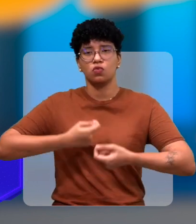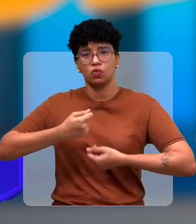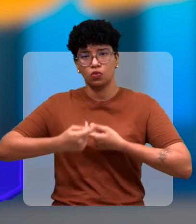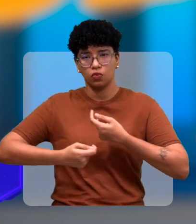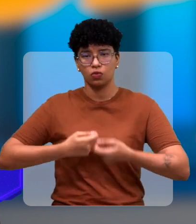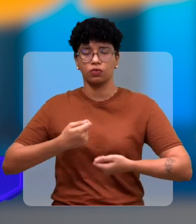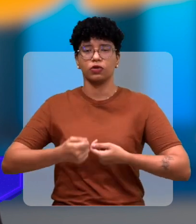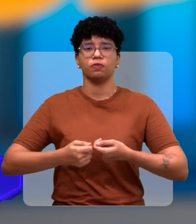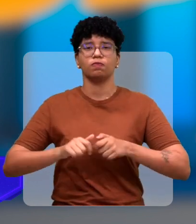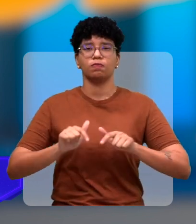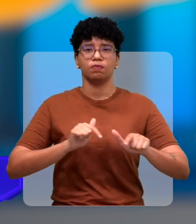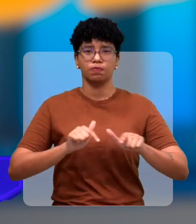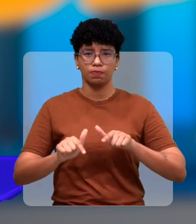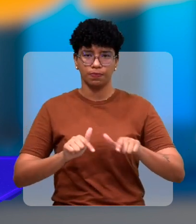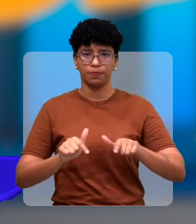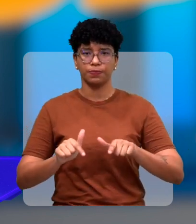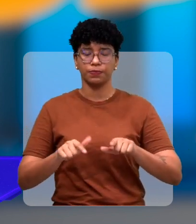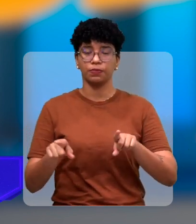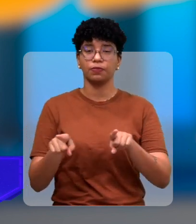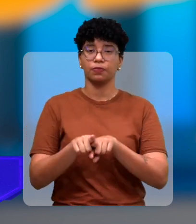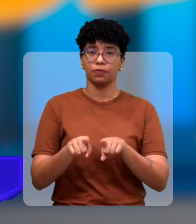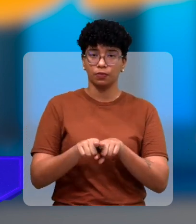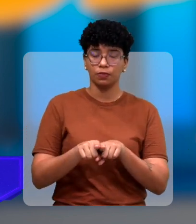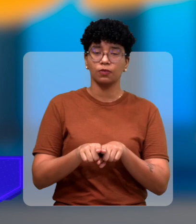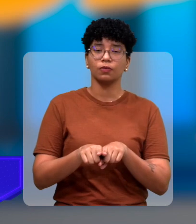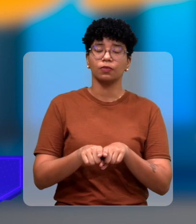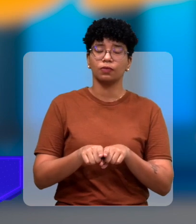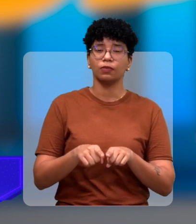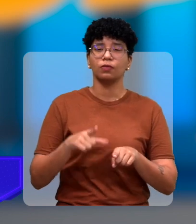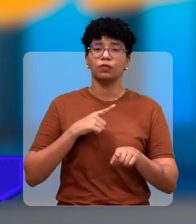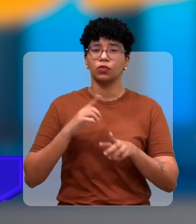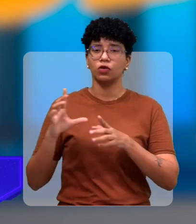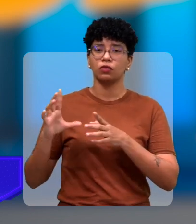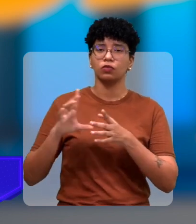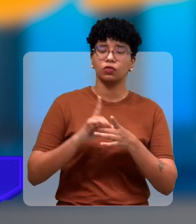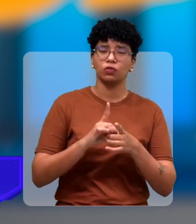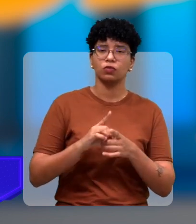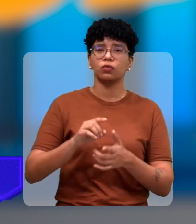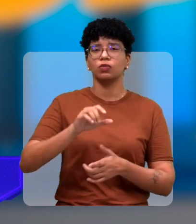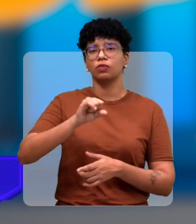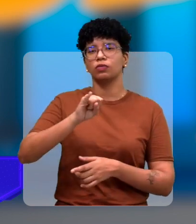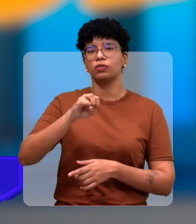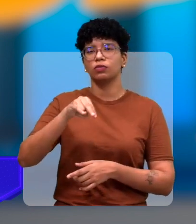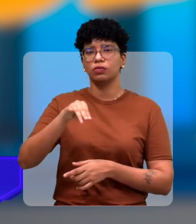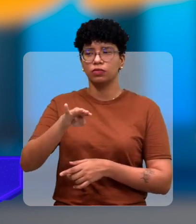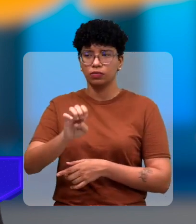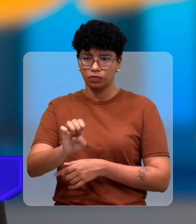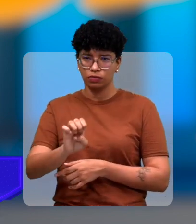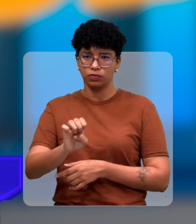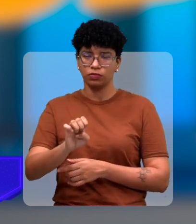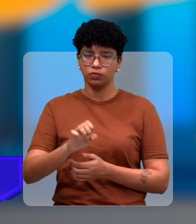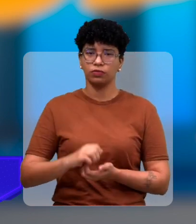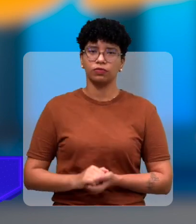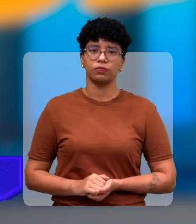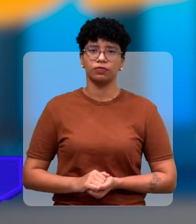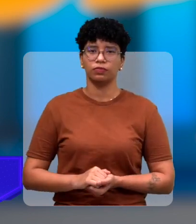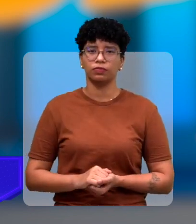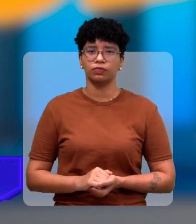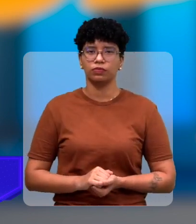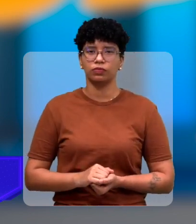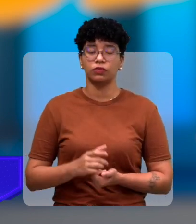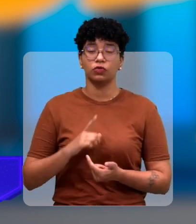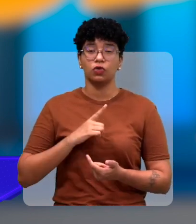Economia, Trabalho e Econômica, que também tem parceria com o Cine, e a gente